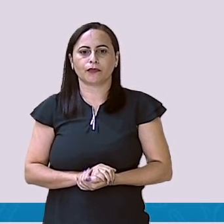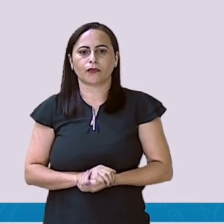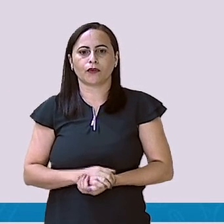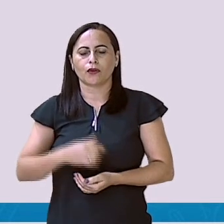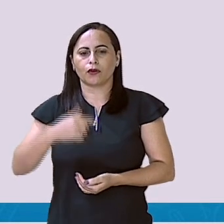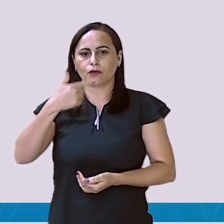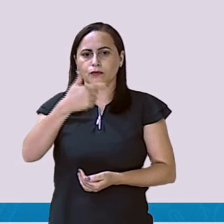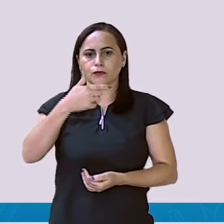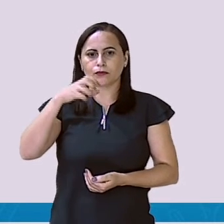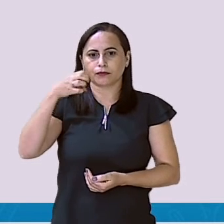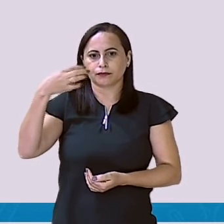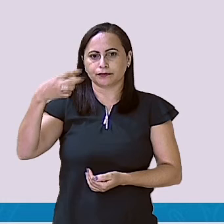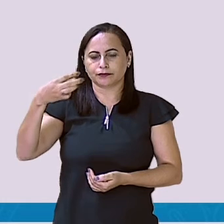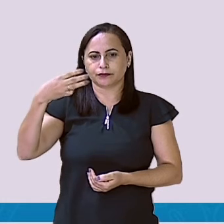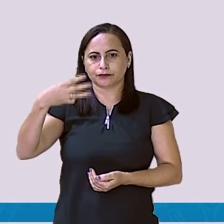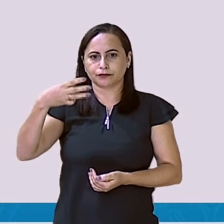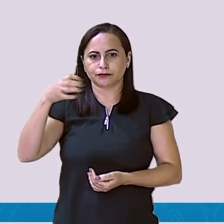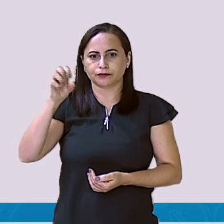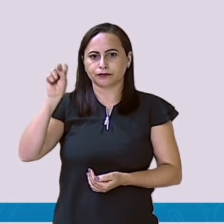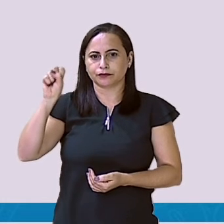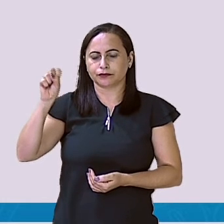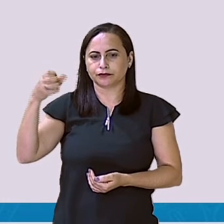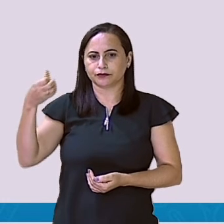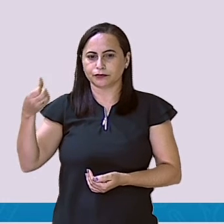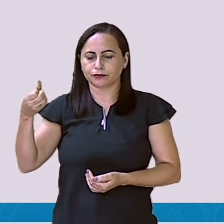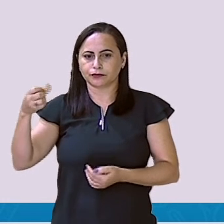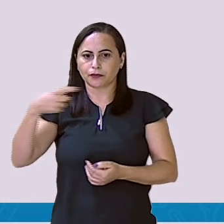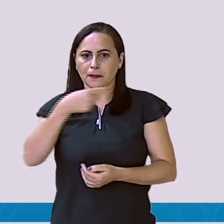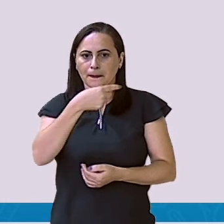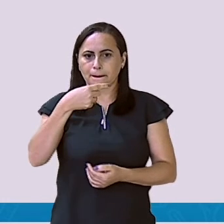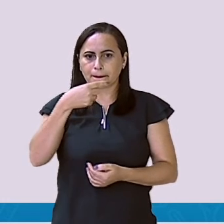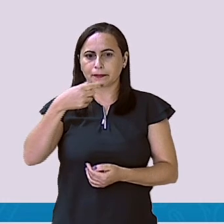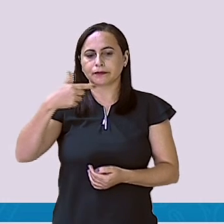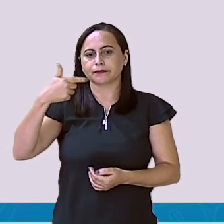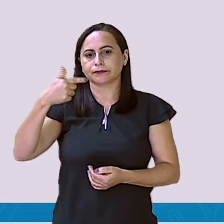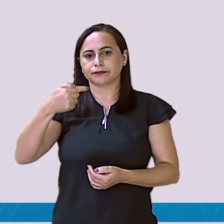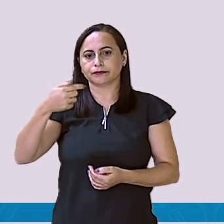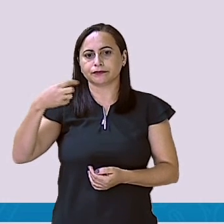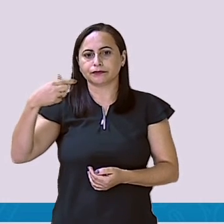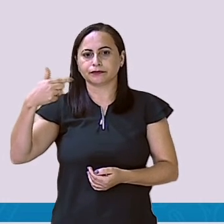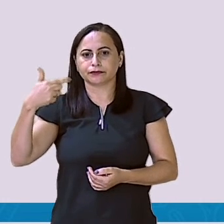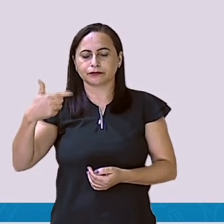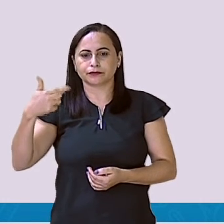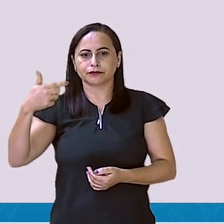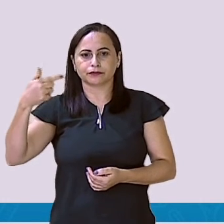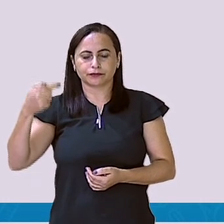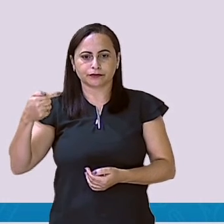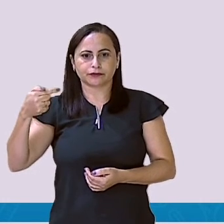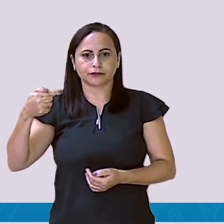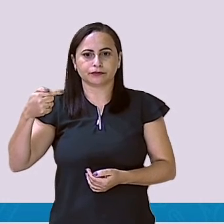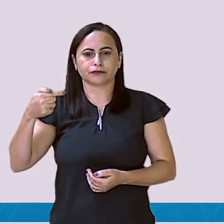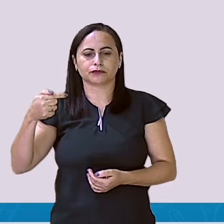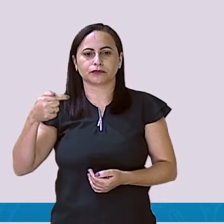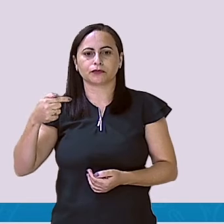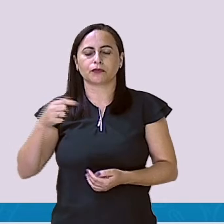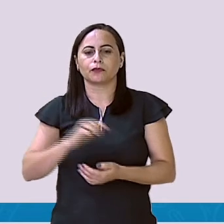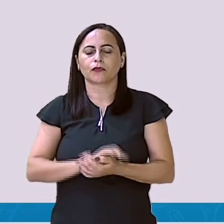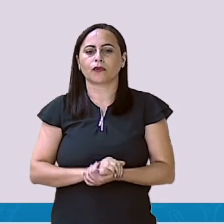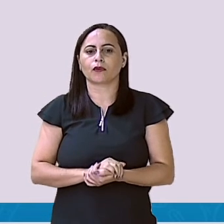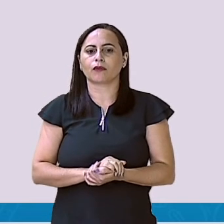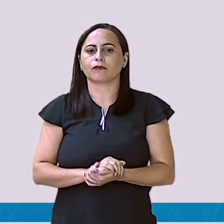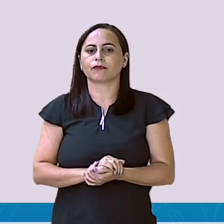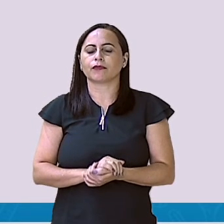7, 2, 7. Menos. Que aquilo foi mais, então, a